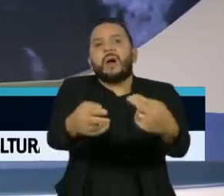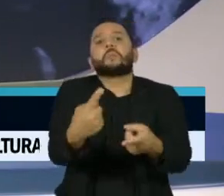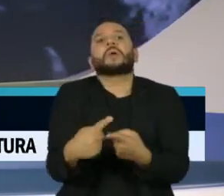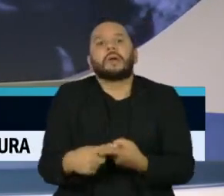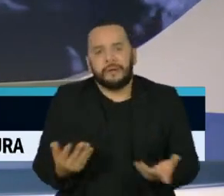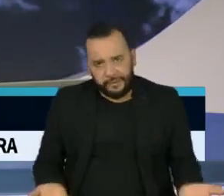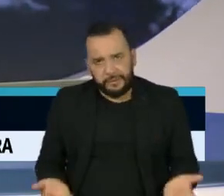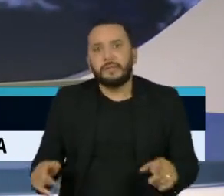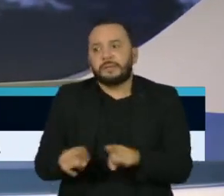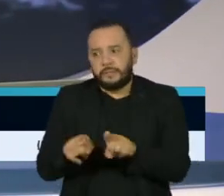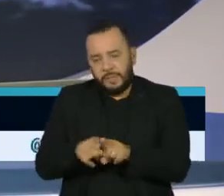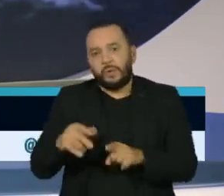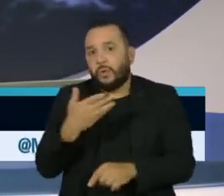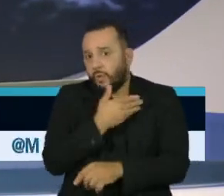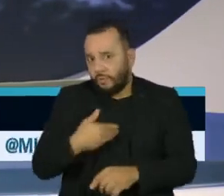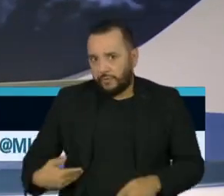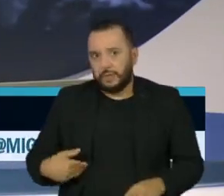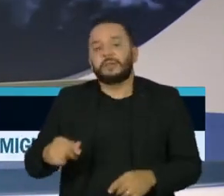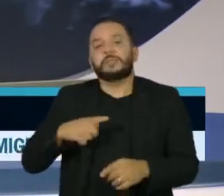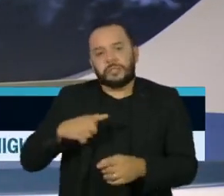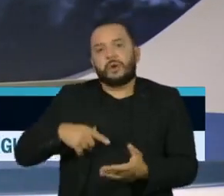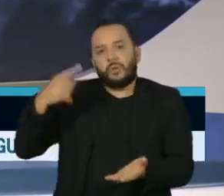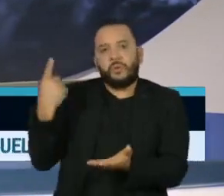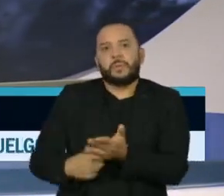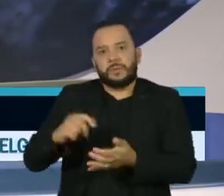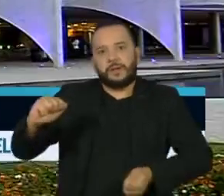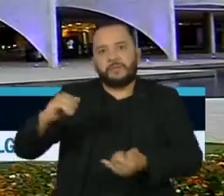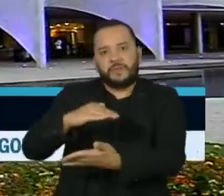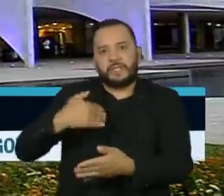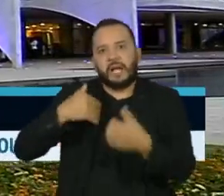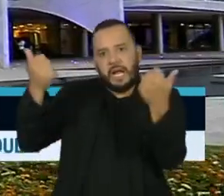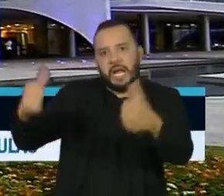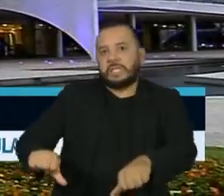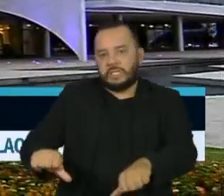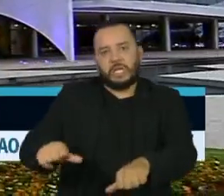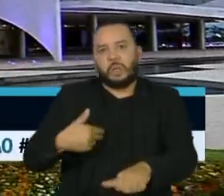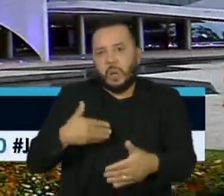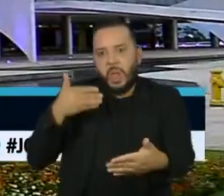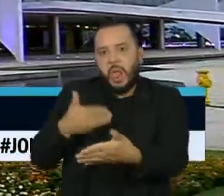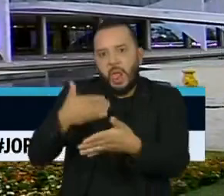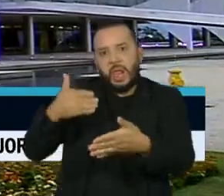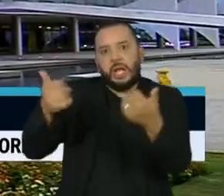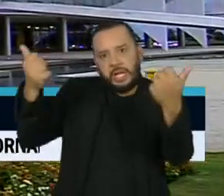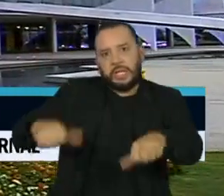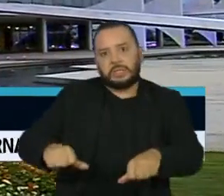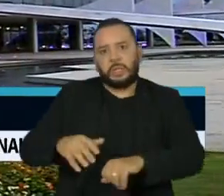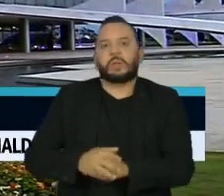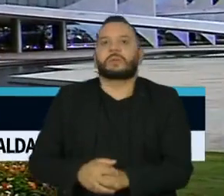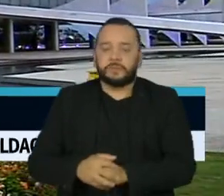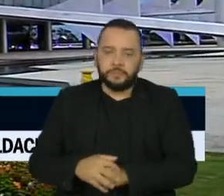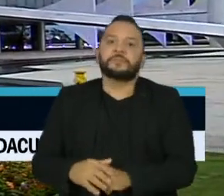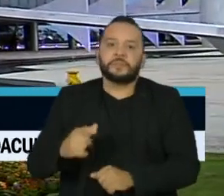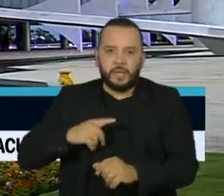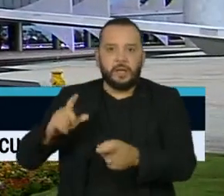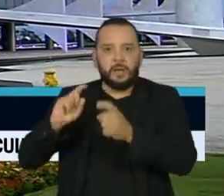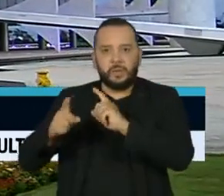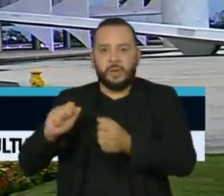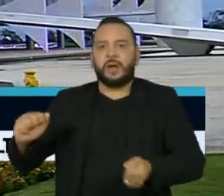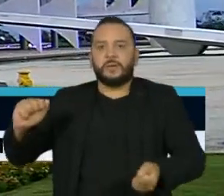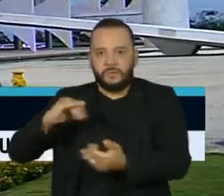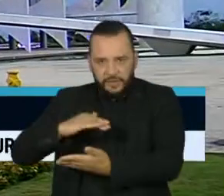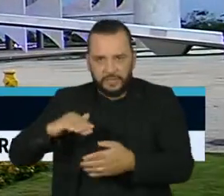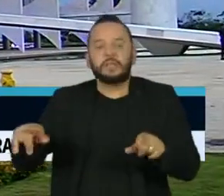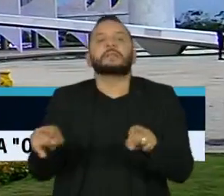tratar do tema, cancelou o compromisso em cima da hora. A reunião entre Anvisa e membros do governo federal só foi